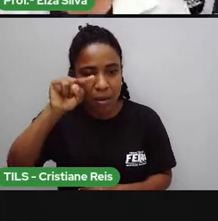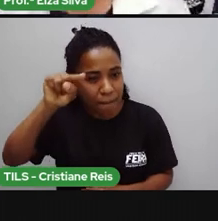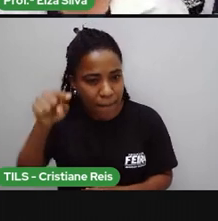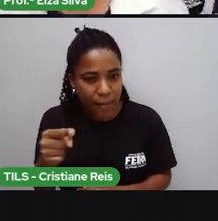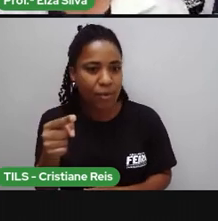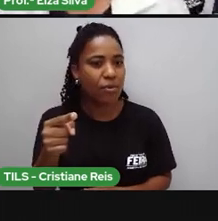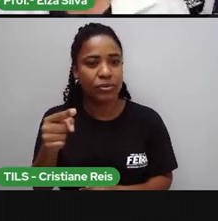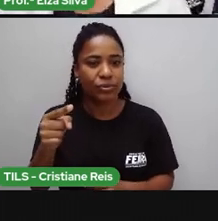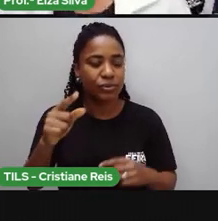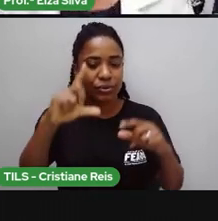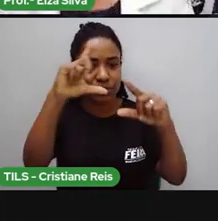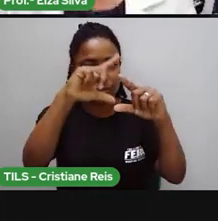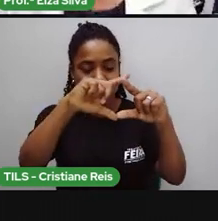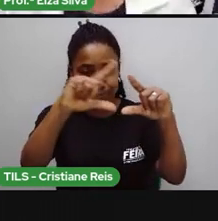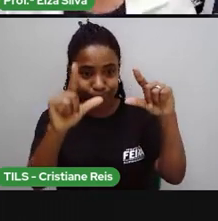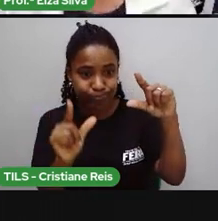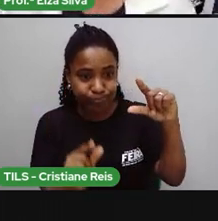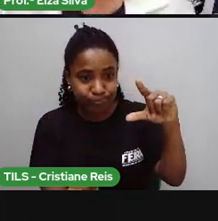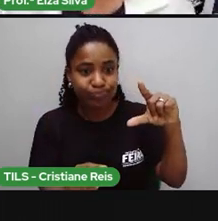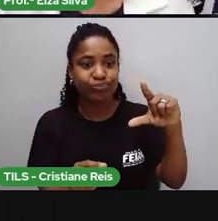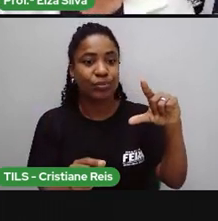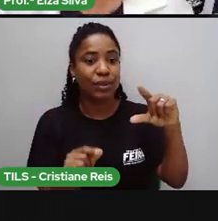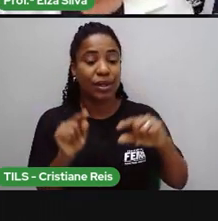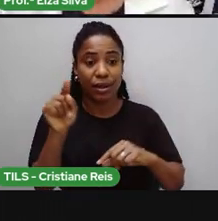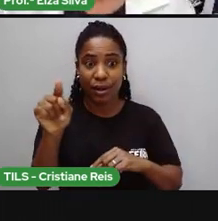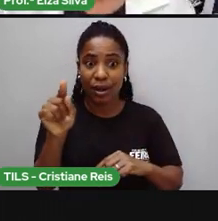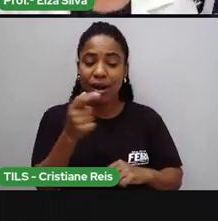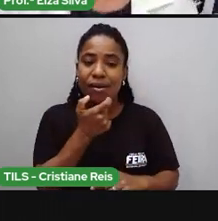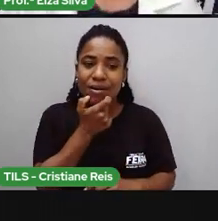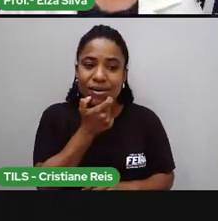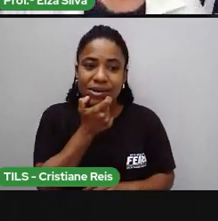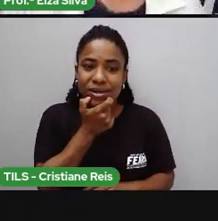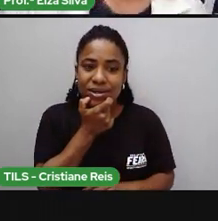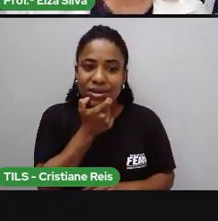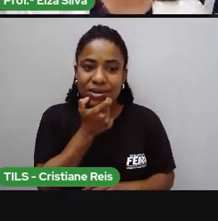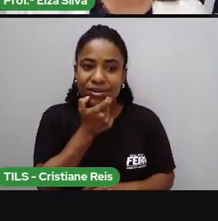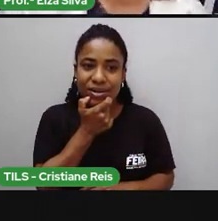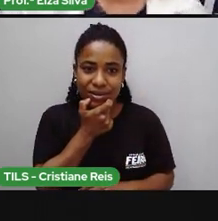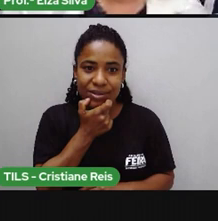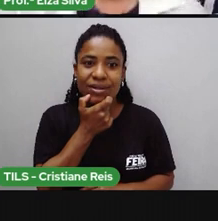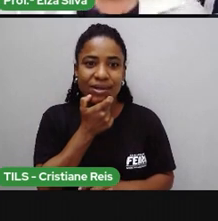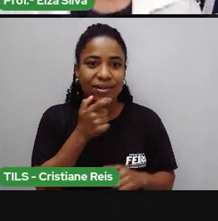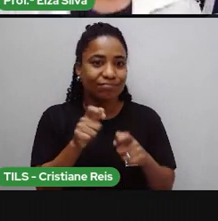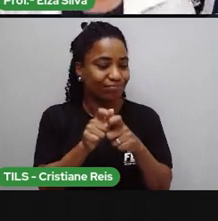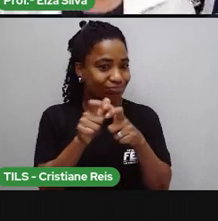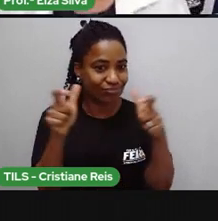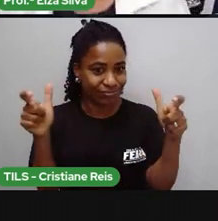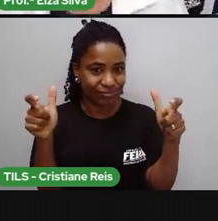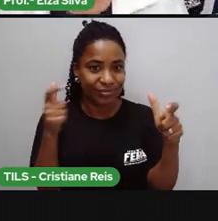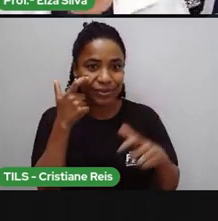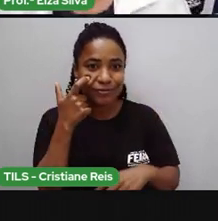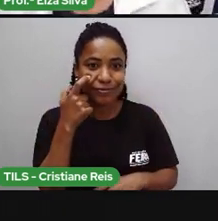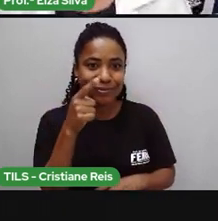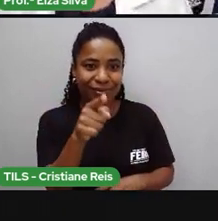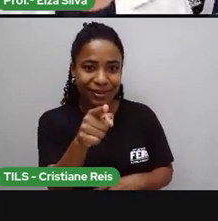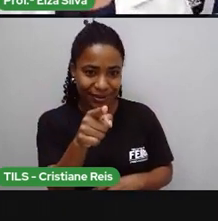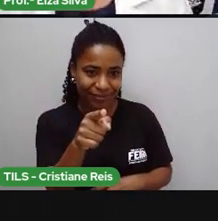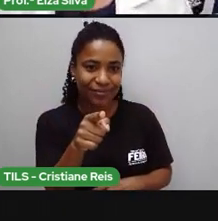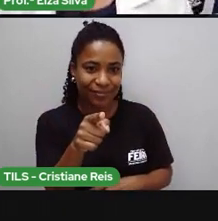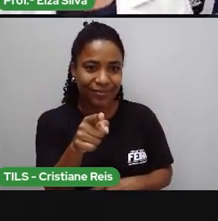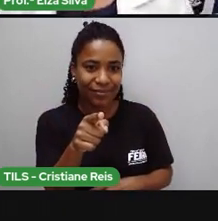-africãos, que falam inglês como primeira língua. Vocês podem observar no infográfico.